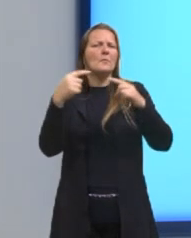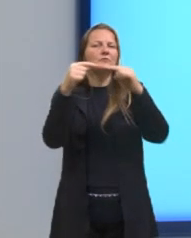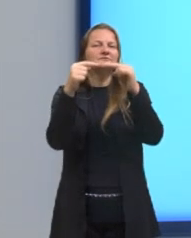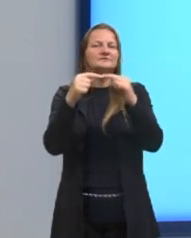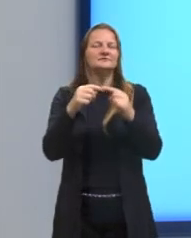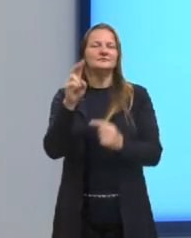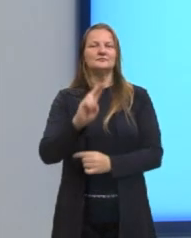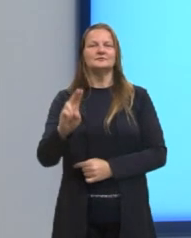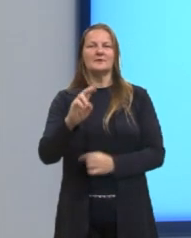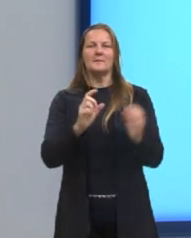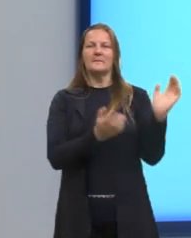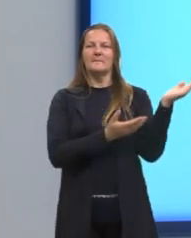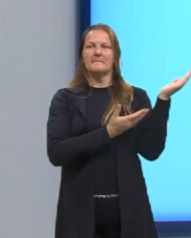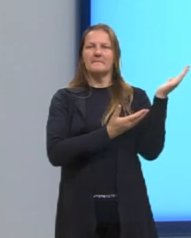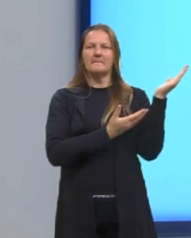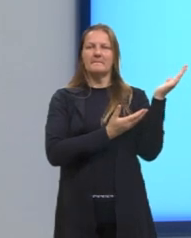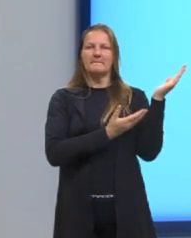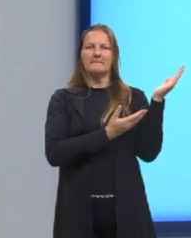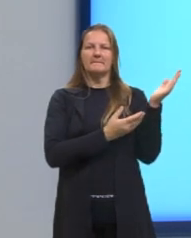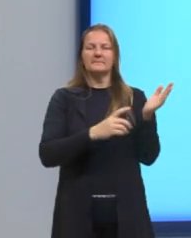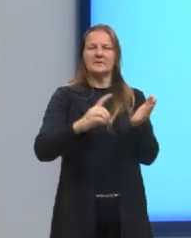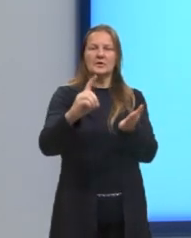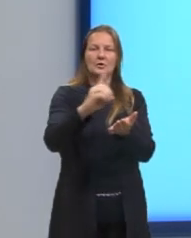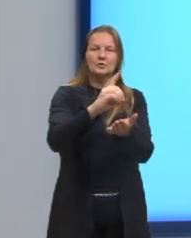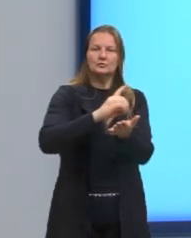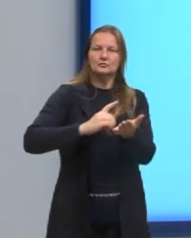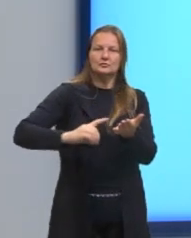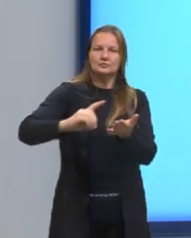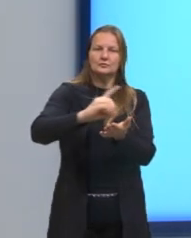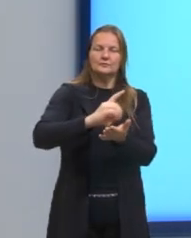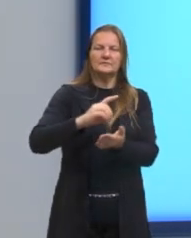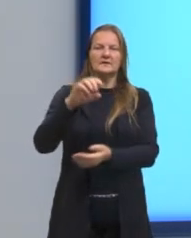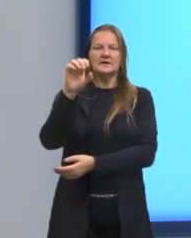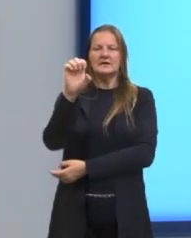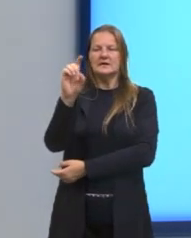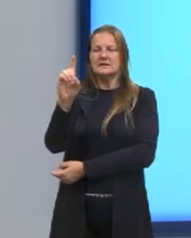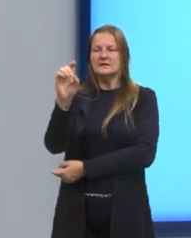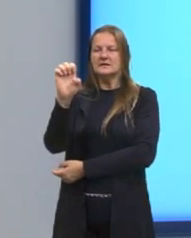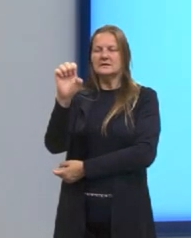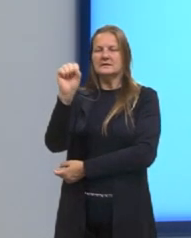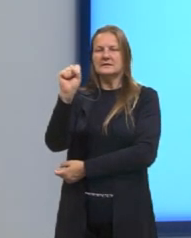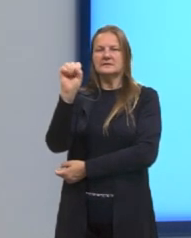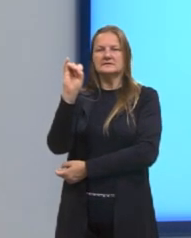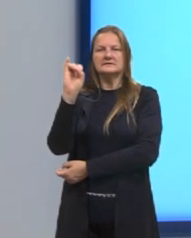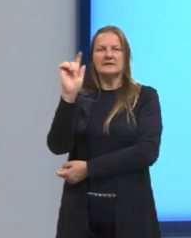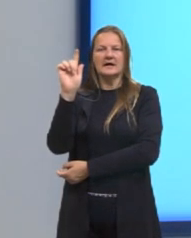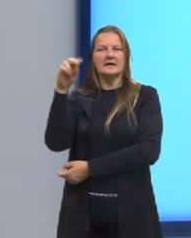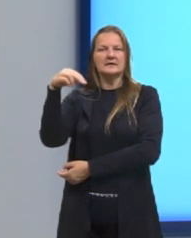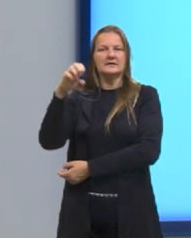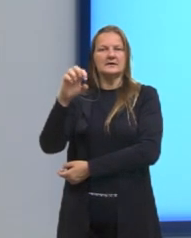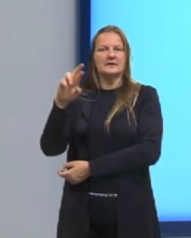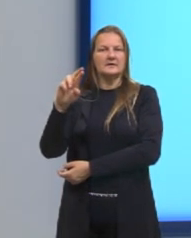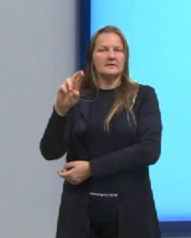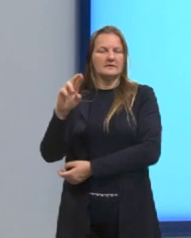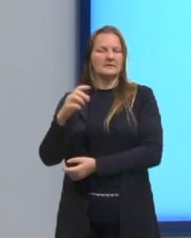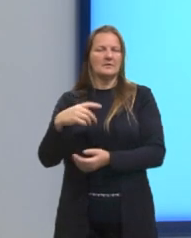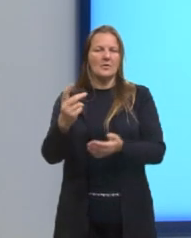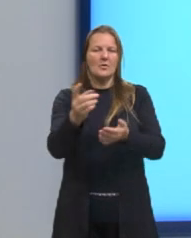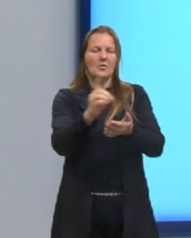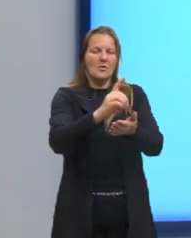isso. Design. Não é muito comum nós ouvirmos o design. A gente usa bastante, né? Aí o design desse ambiente está muito